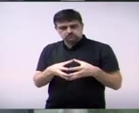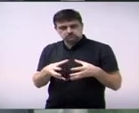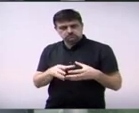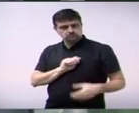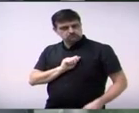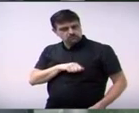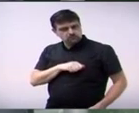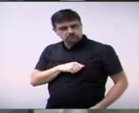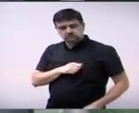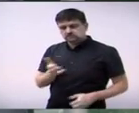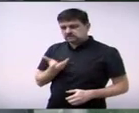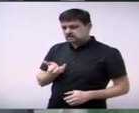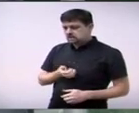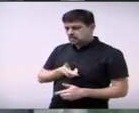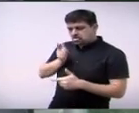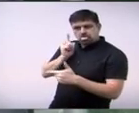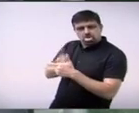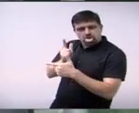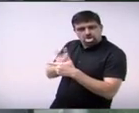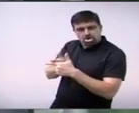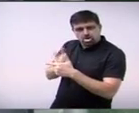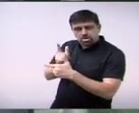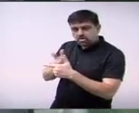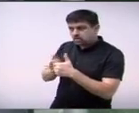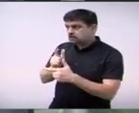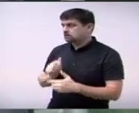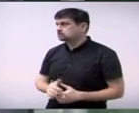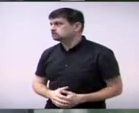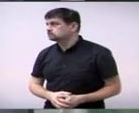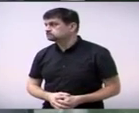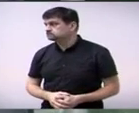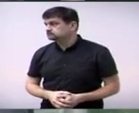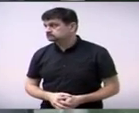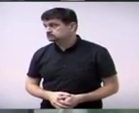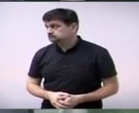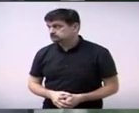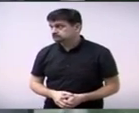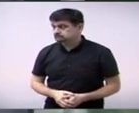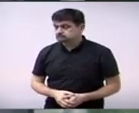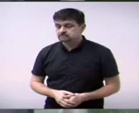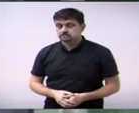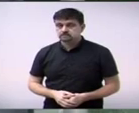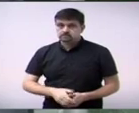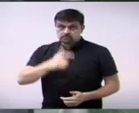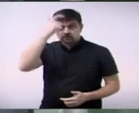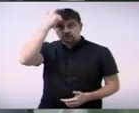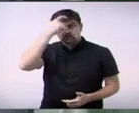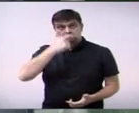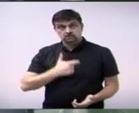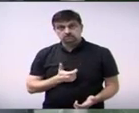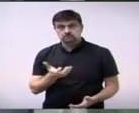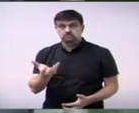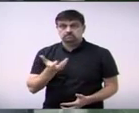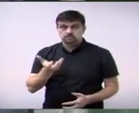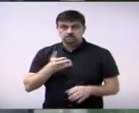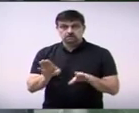que têm um pensamento diferente e nesta linha quero